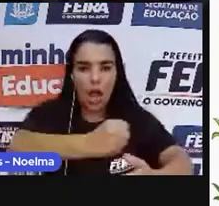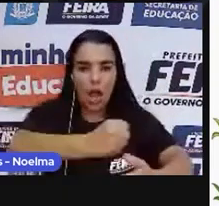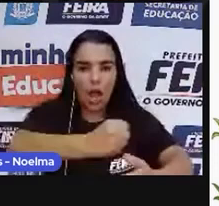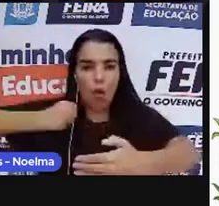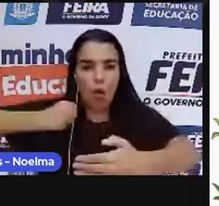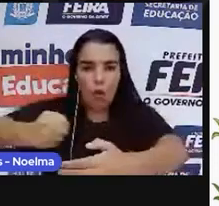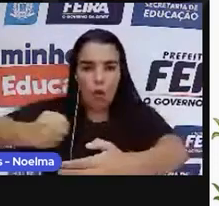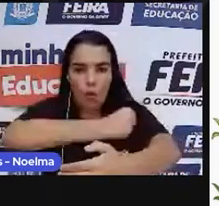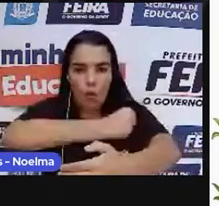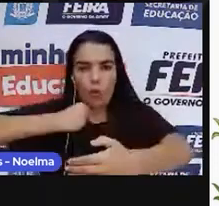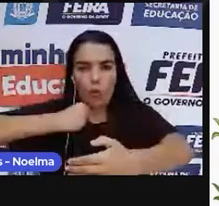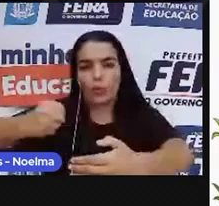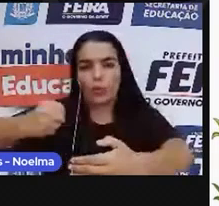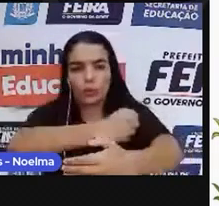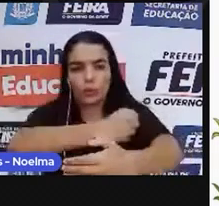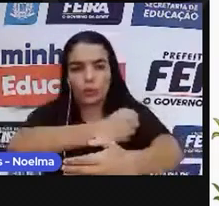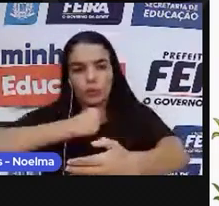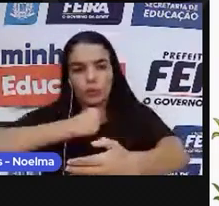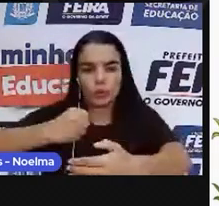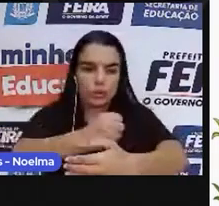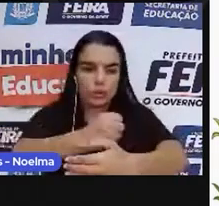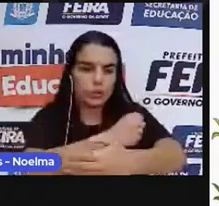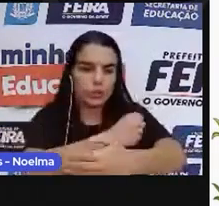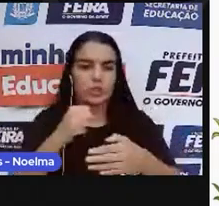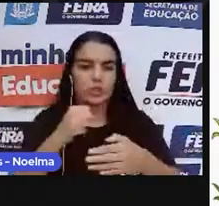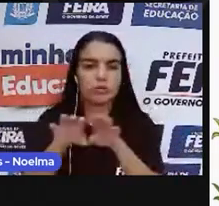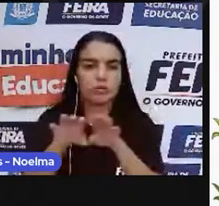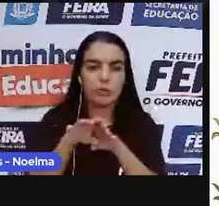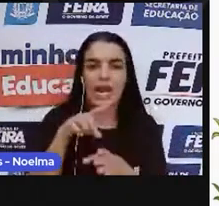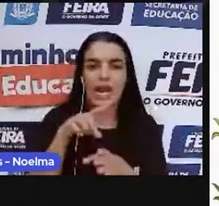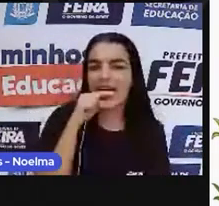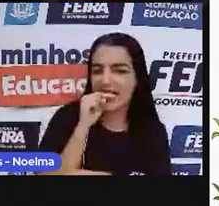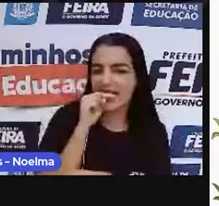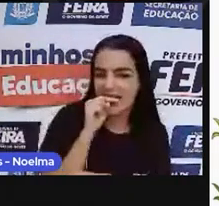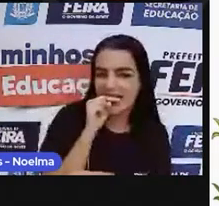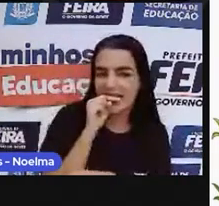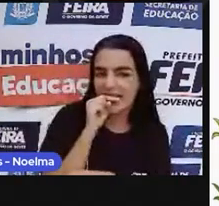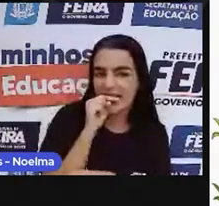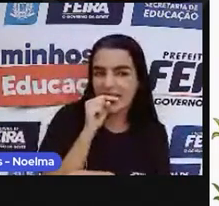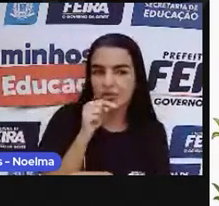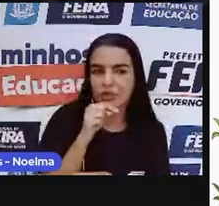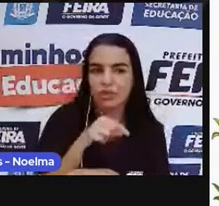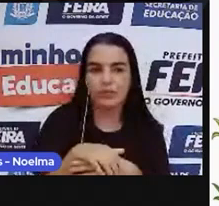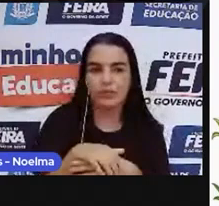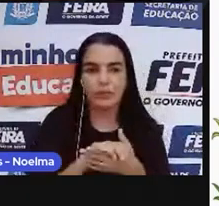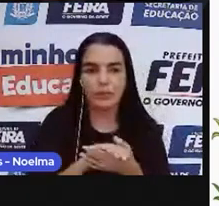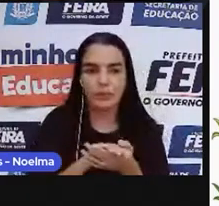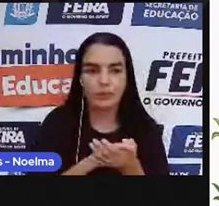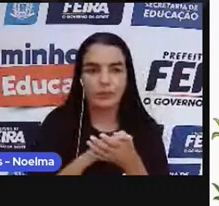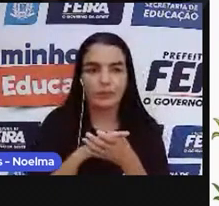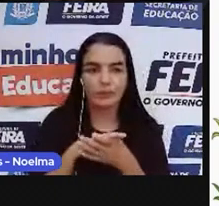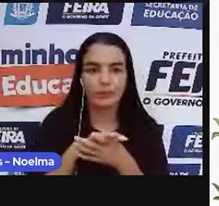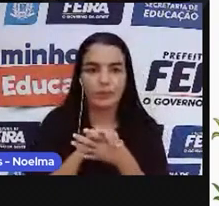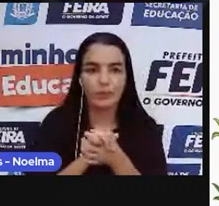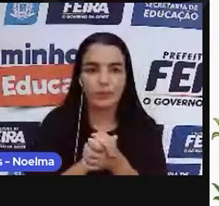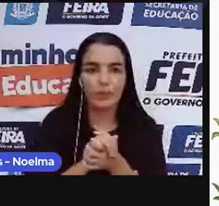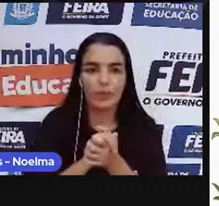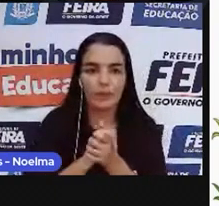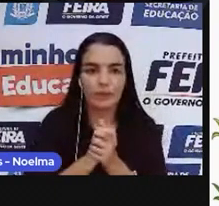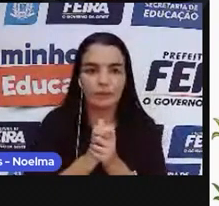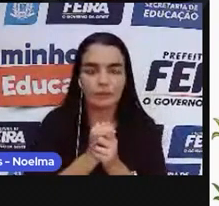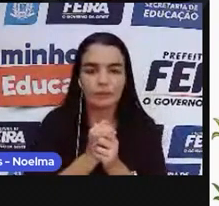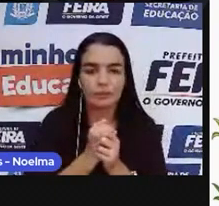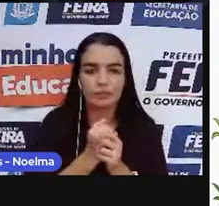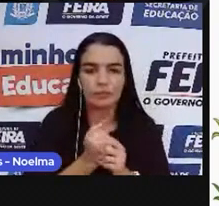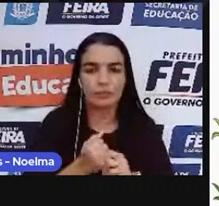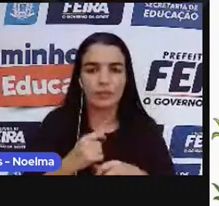onde o caldo de cana de açúcar era cozido até se tornar um